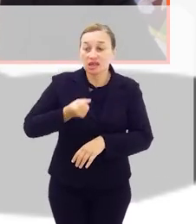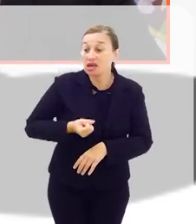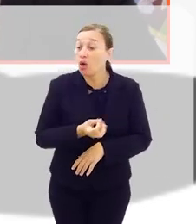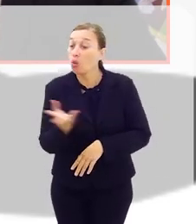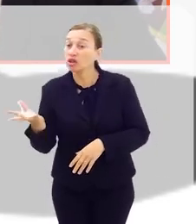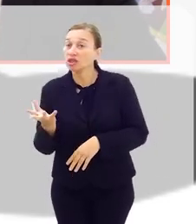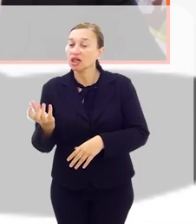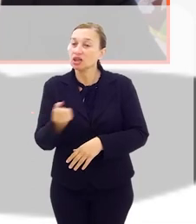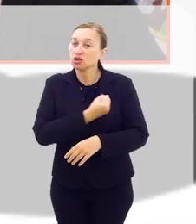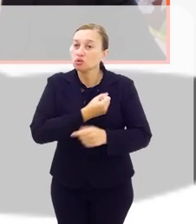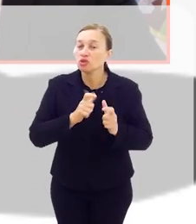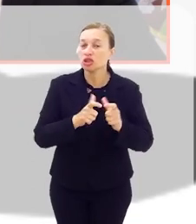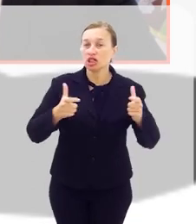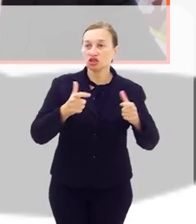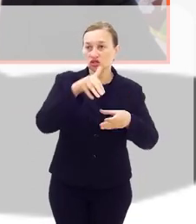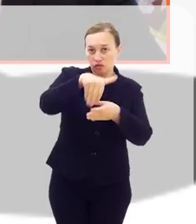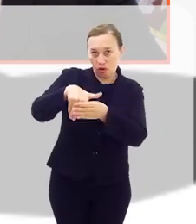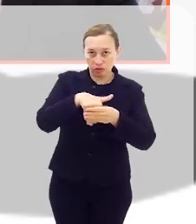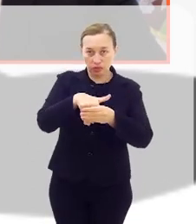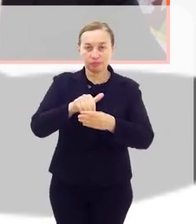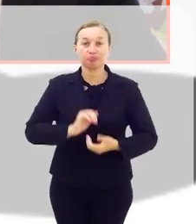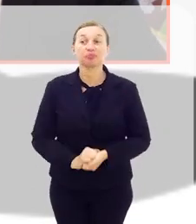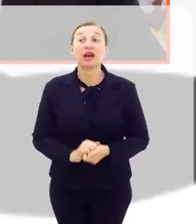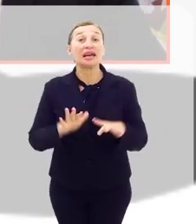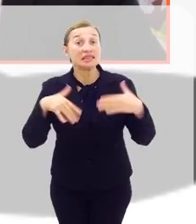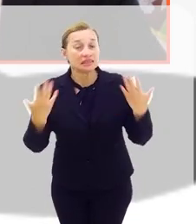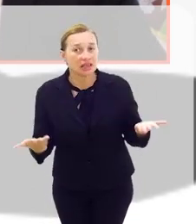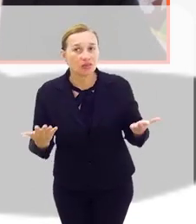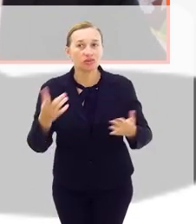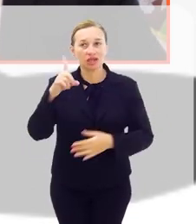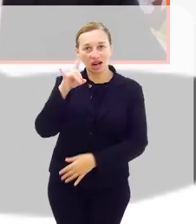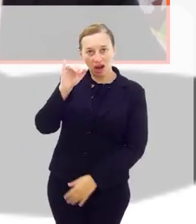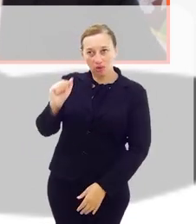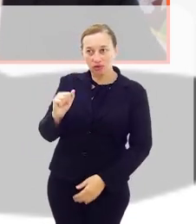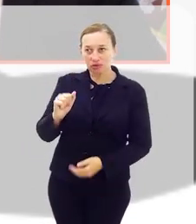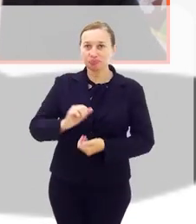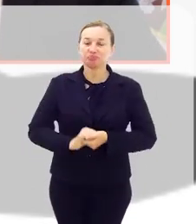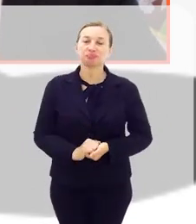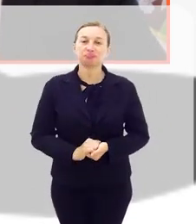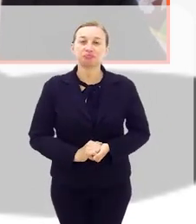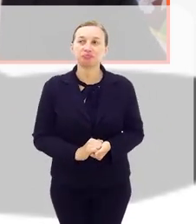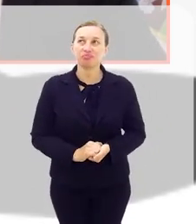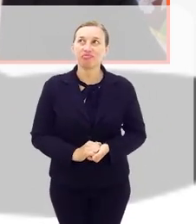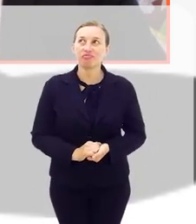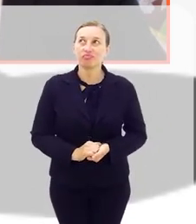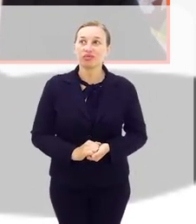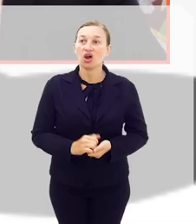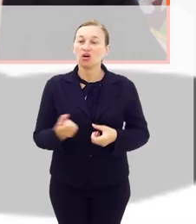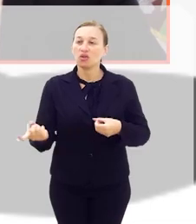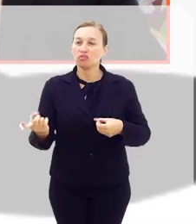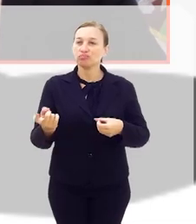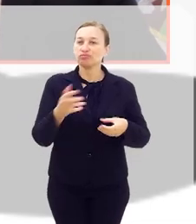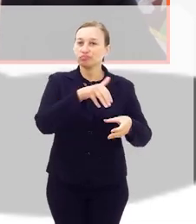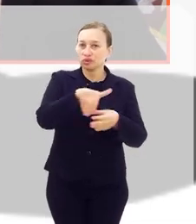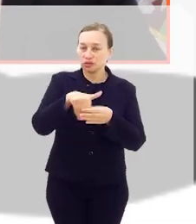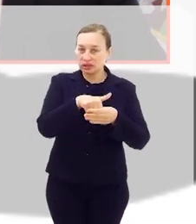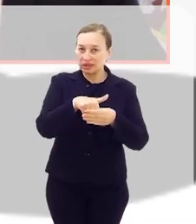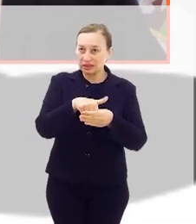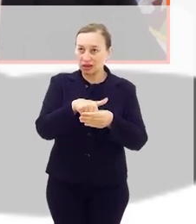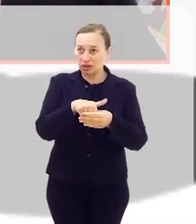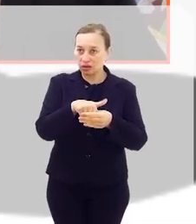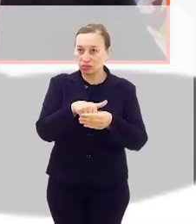expressiva de aumento de votos? Então, Cláudia, se tratando de uma reeleição,